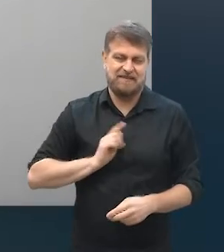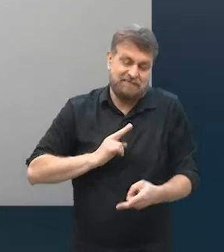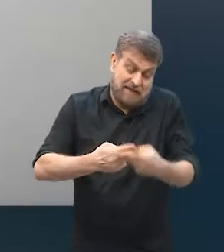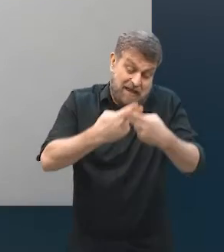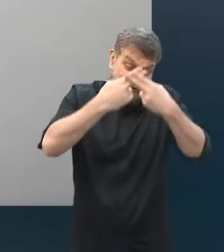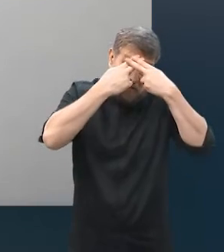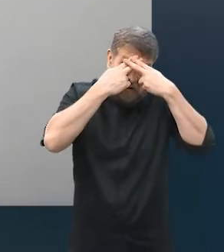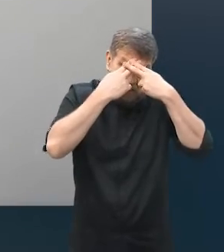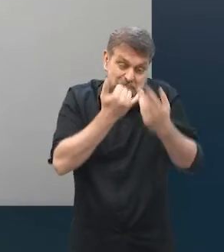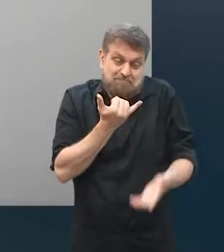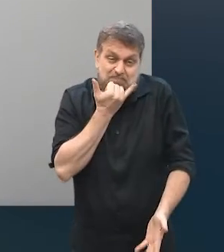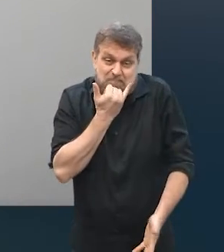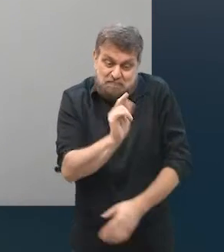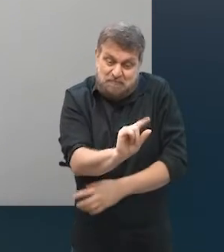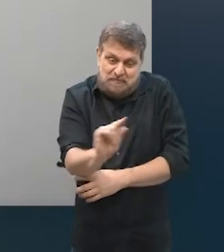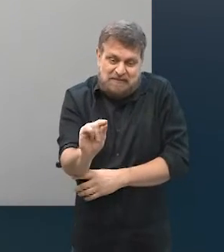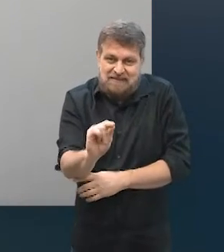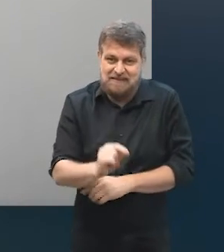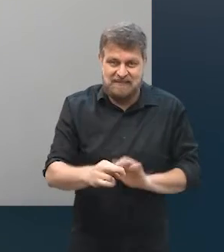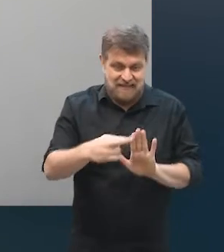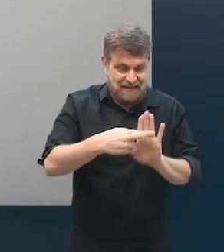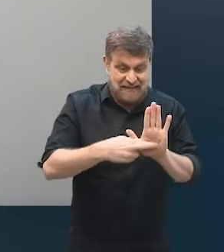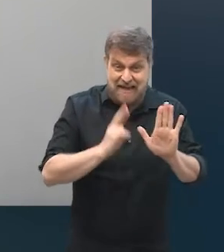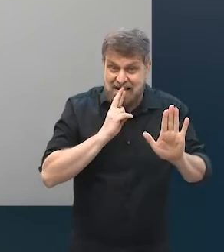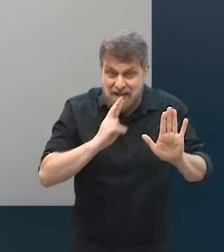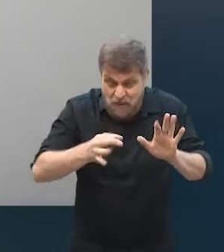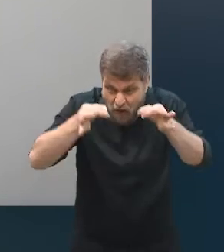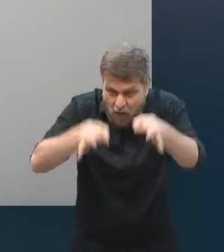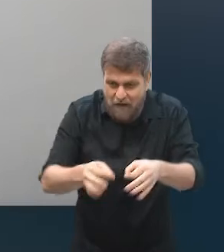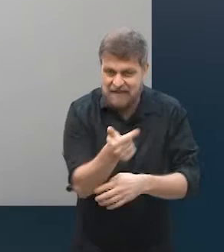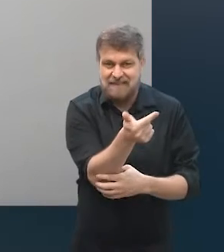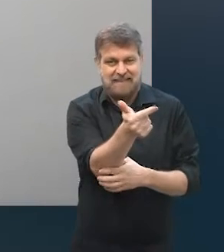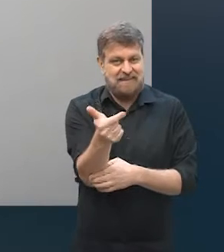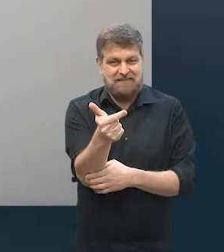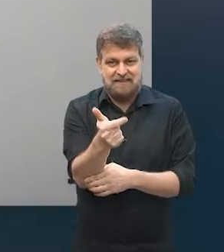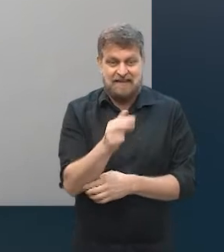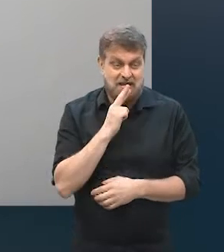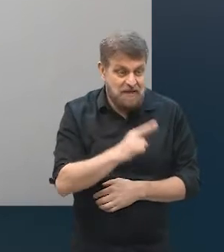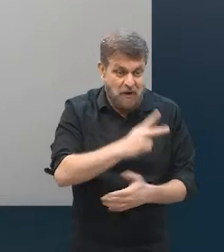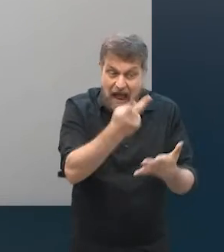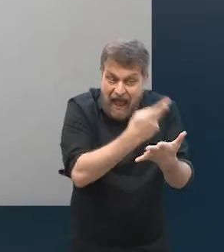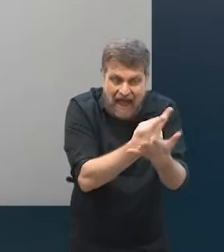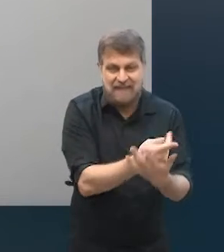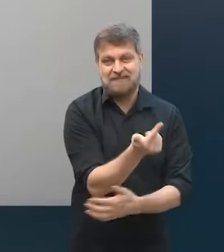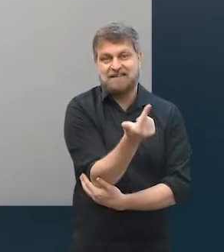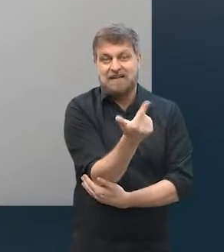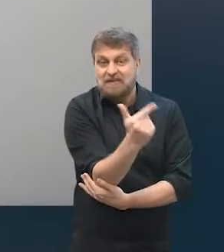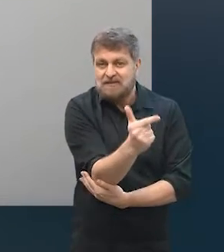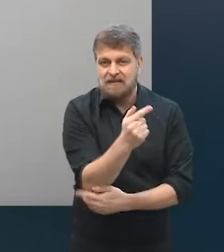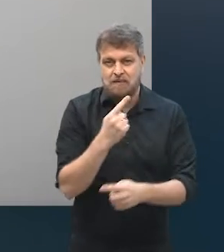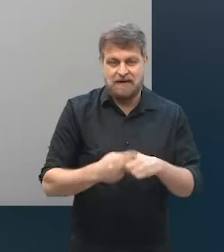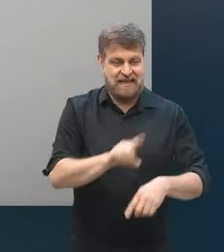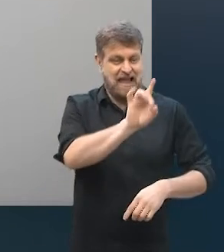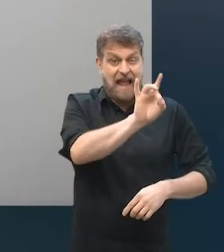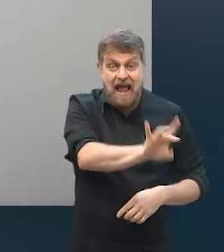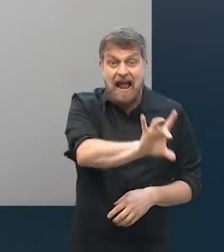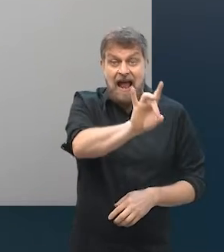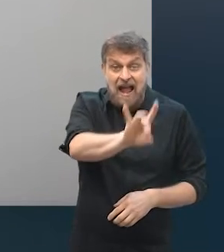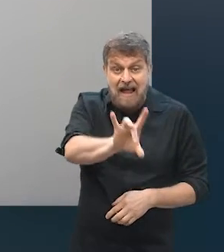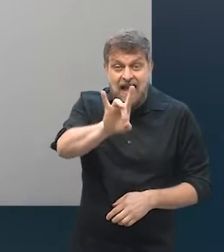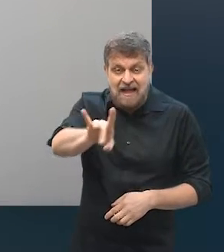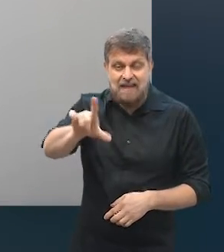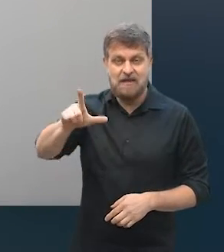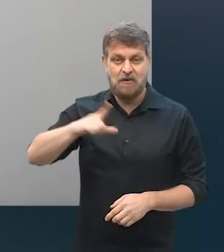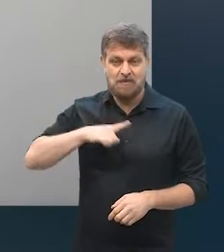aqui quem está nos ouvindo, não tem uma resposta certa ou uma resposta errada. até porque cada um tem um